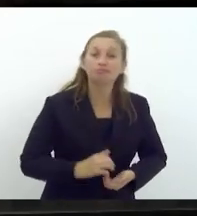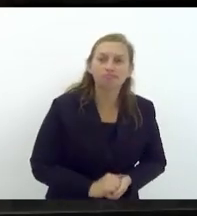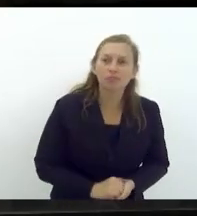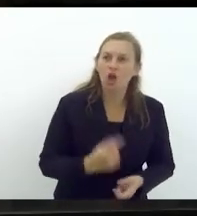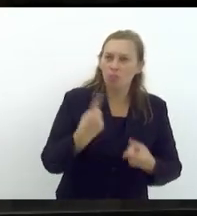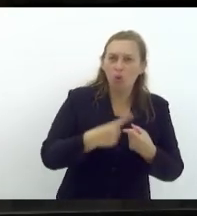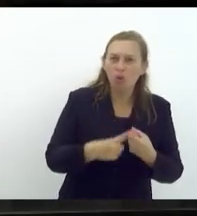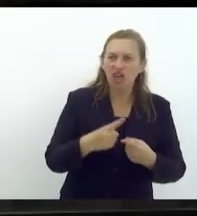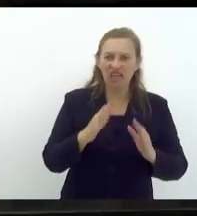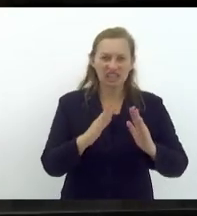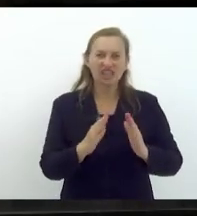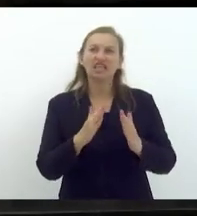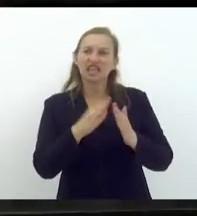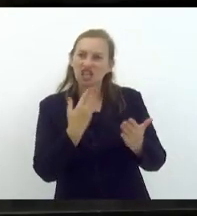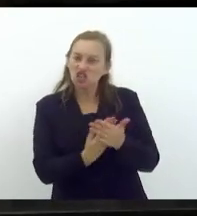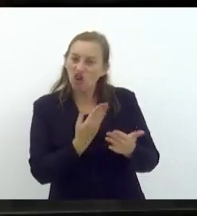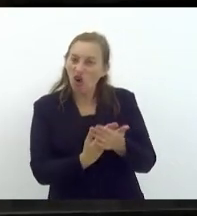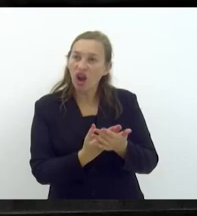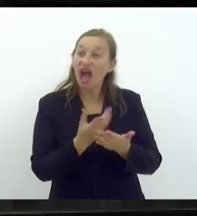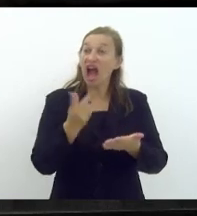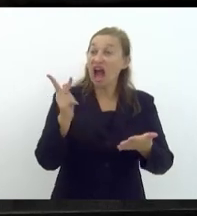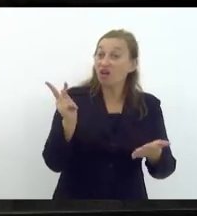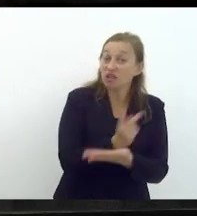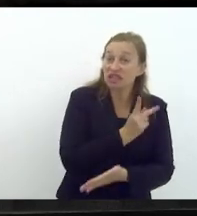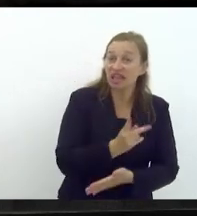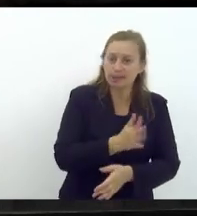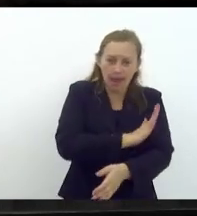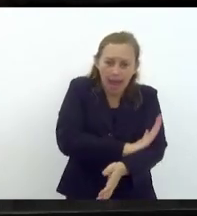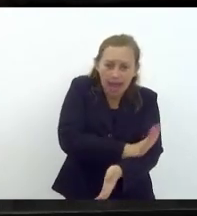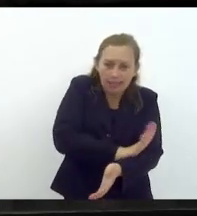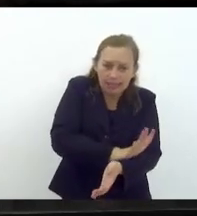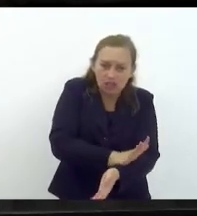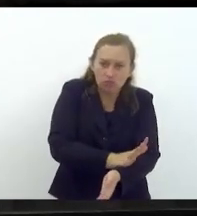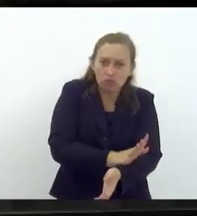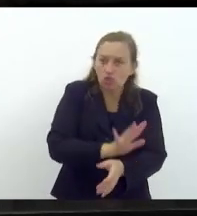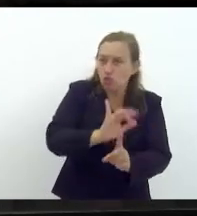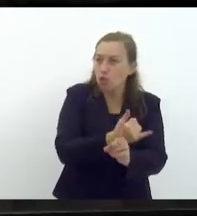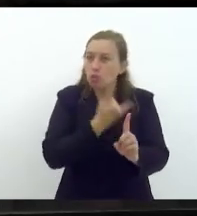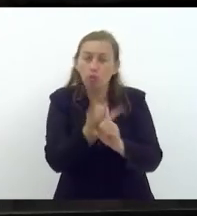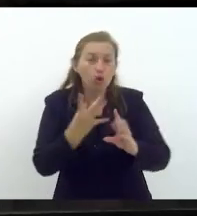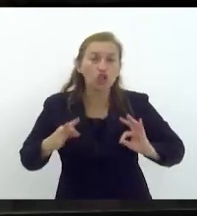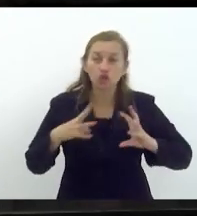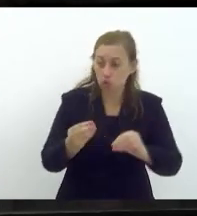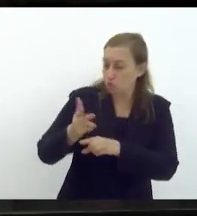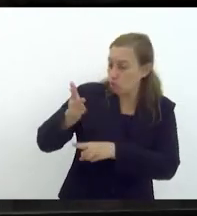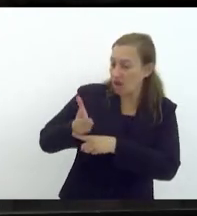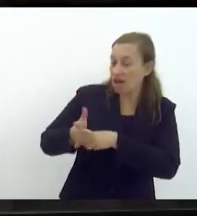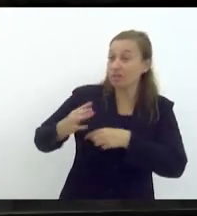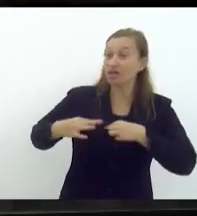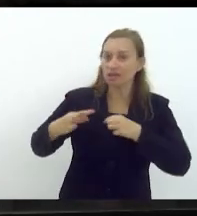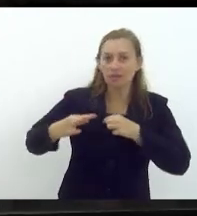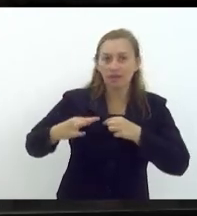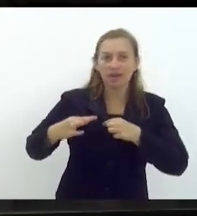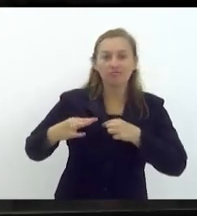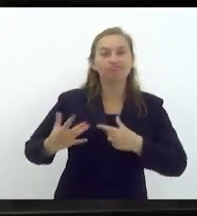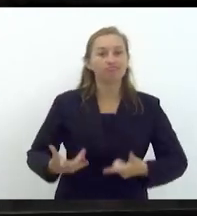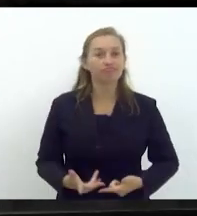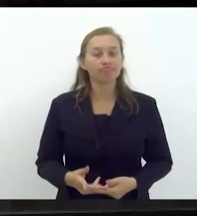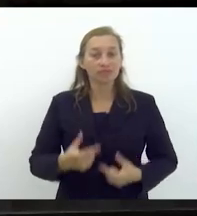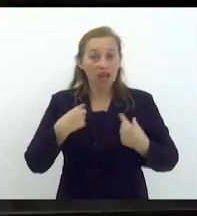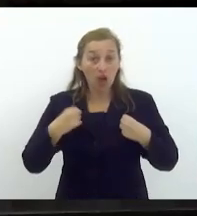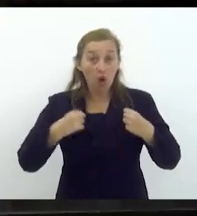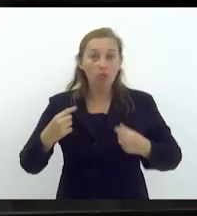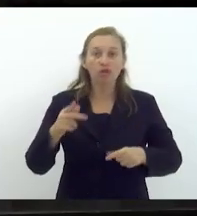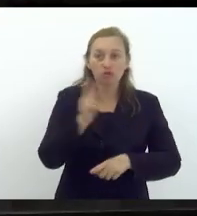porque na escola acontece o racismo, o bullying, acontece isso tudo. Uma câmera também vai proporcionar também